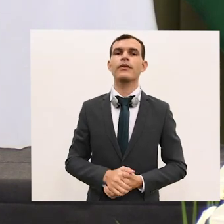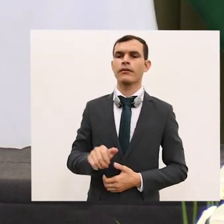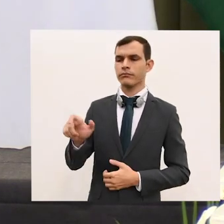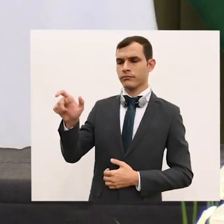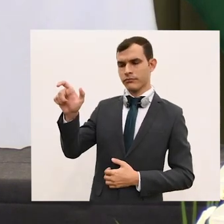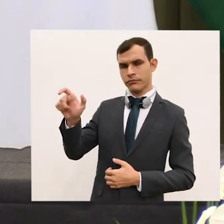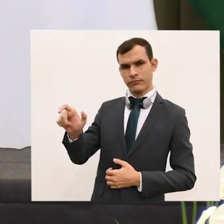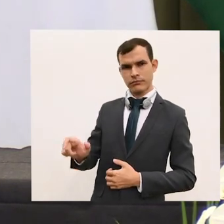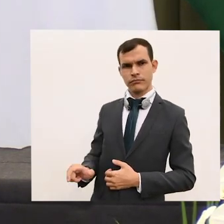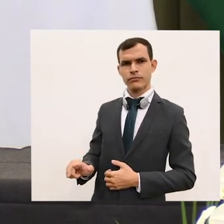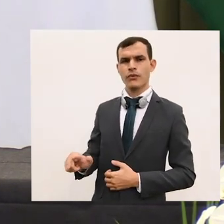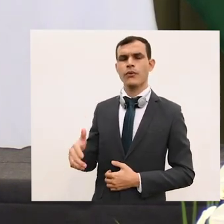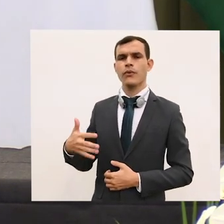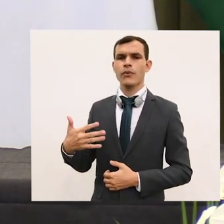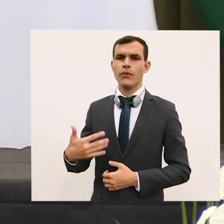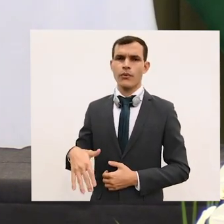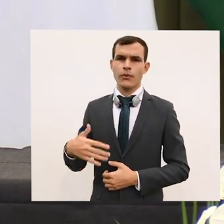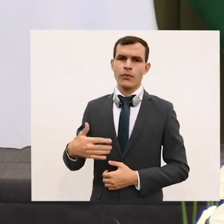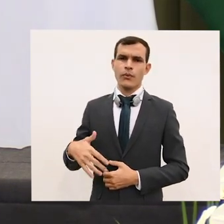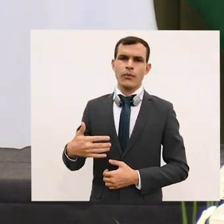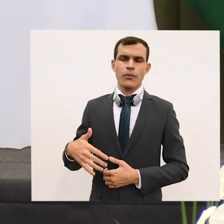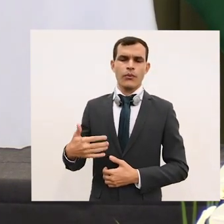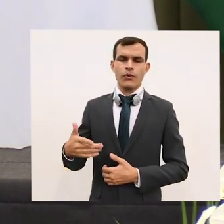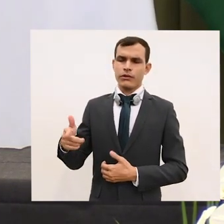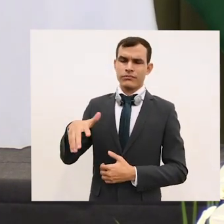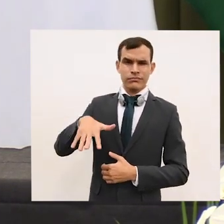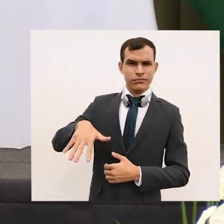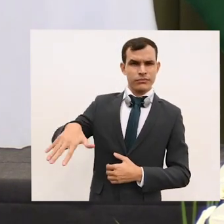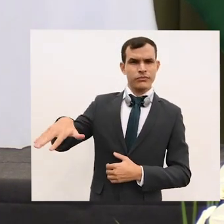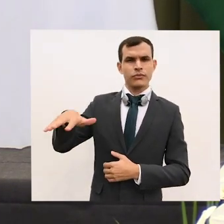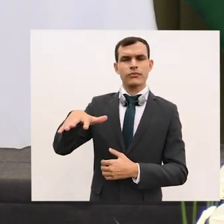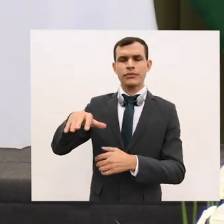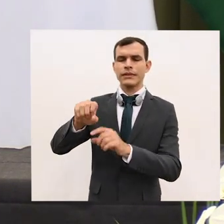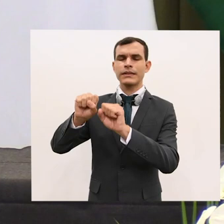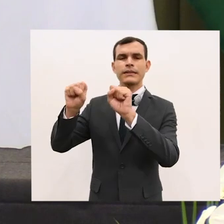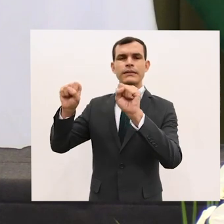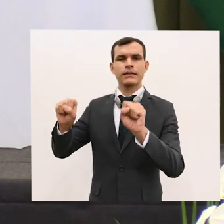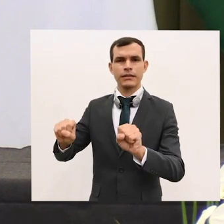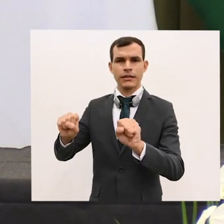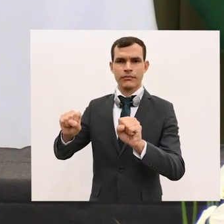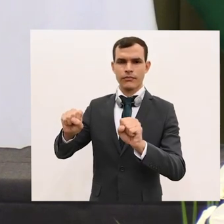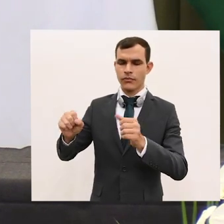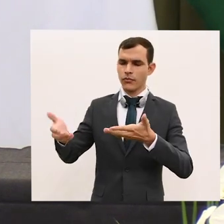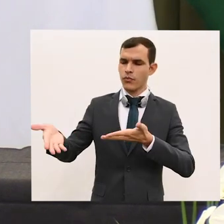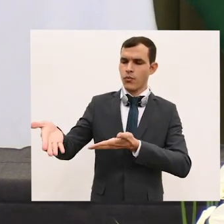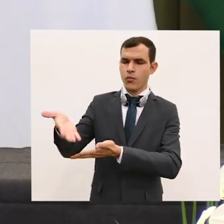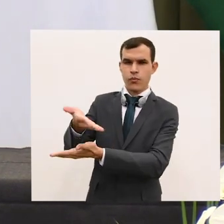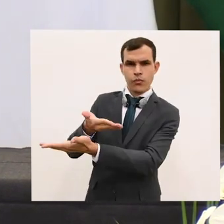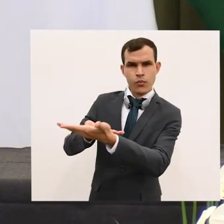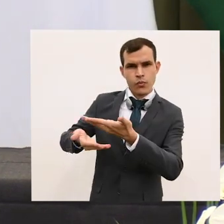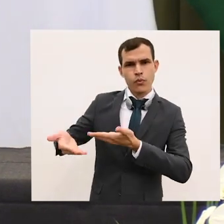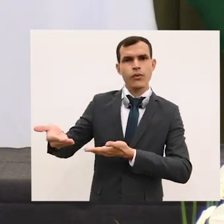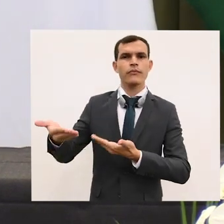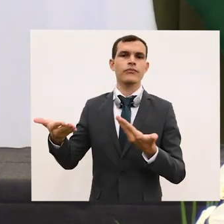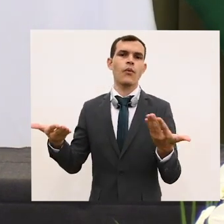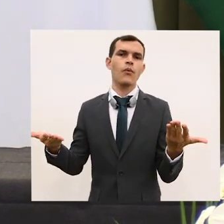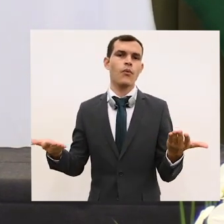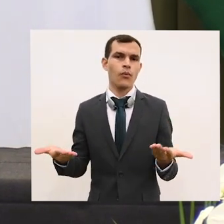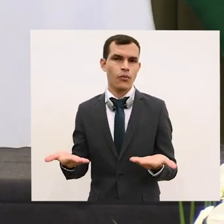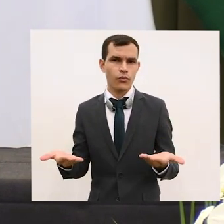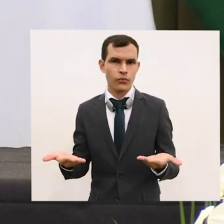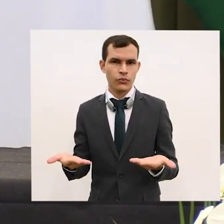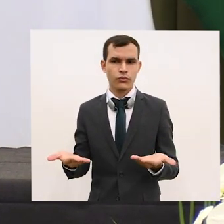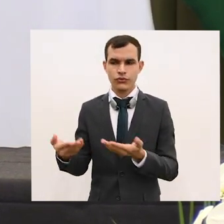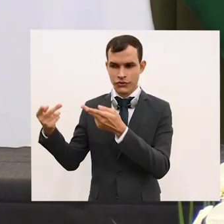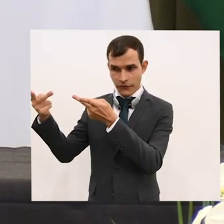sistema multilateral. A doutora Nigozio Cônjuge nos honra com a sua visita nesse dia é